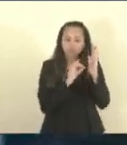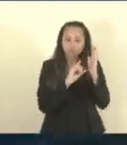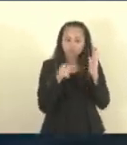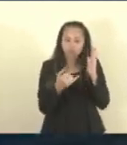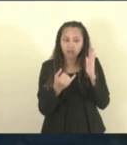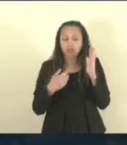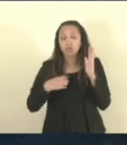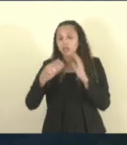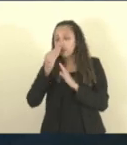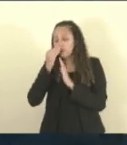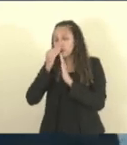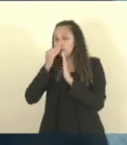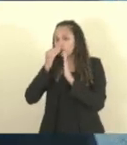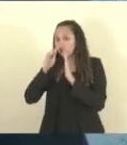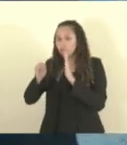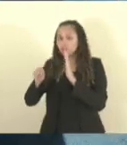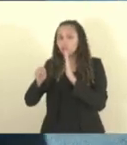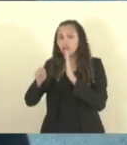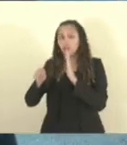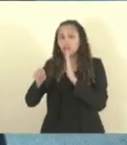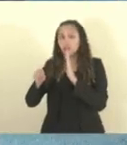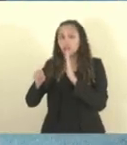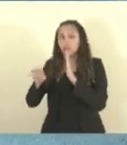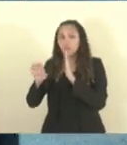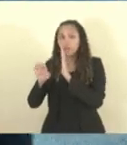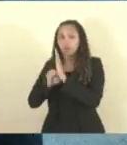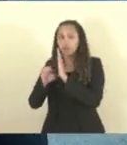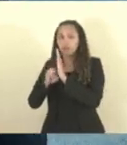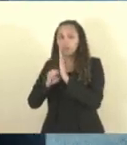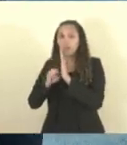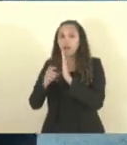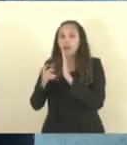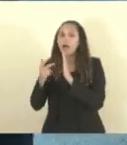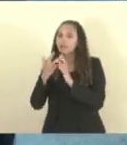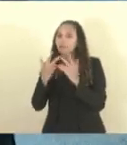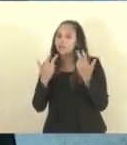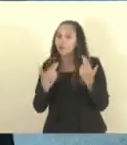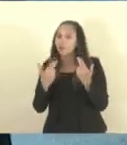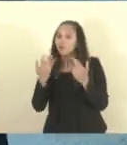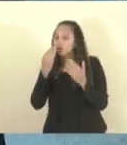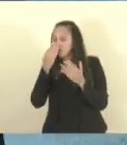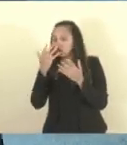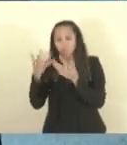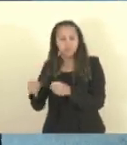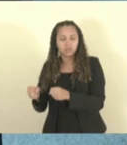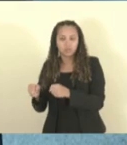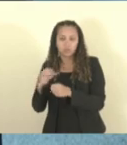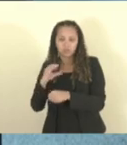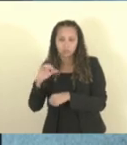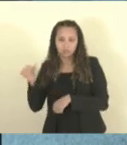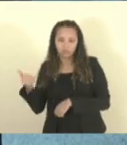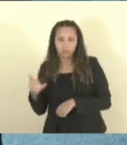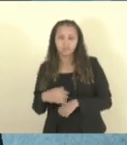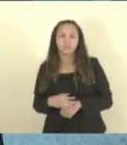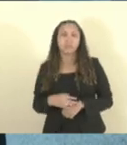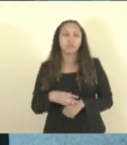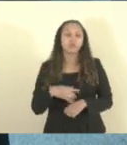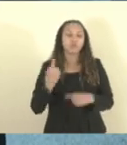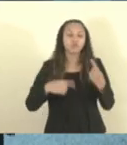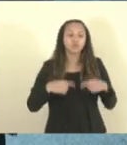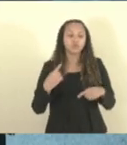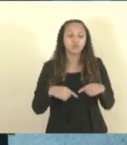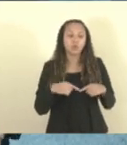rejeitando as emendas que foram rejeitadas na comissão de justiça. E coloco o meu relatório em discussão na comissão de finanças.